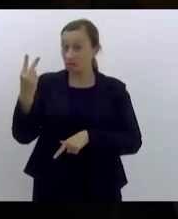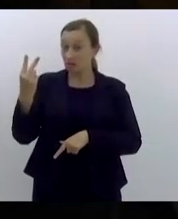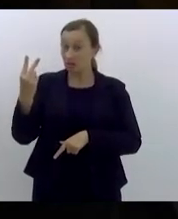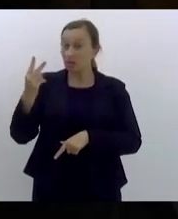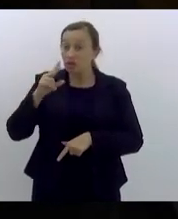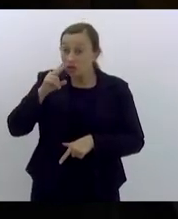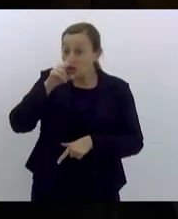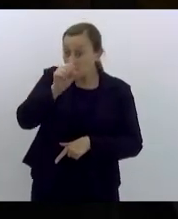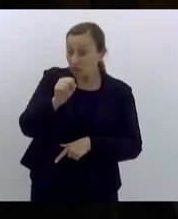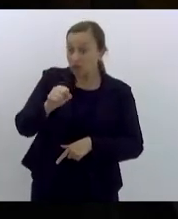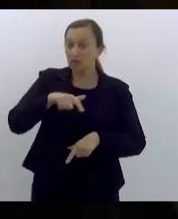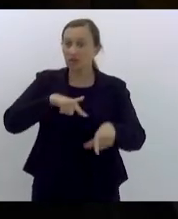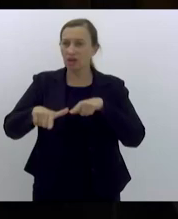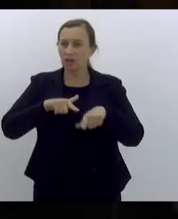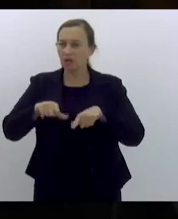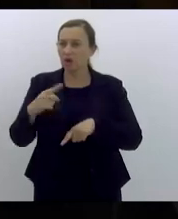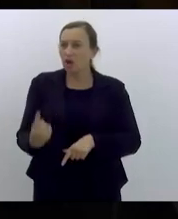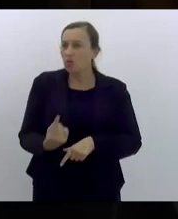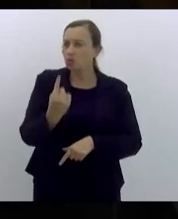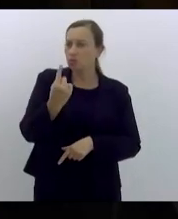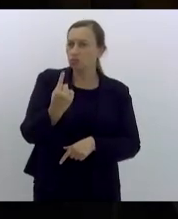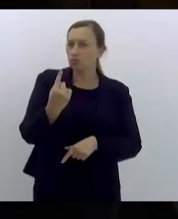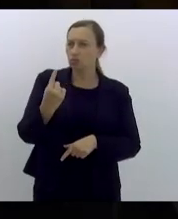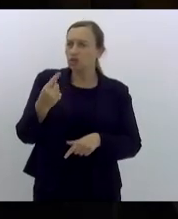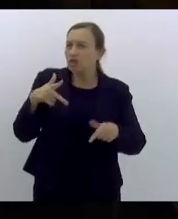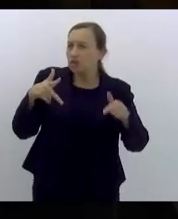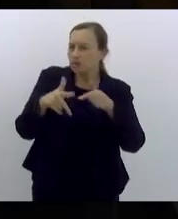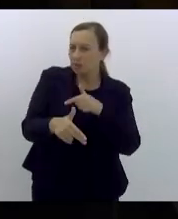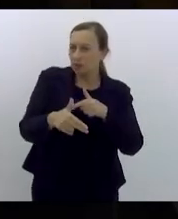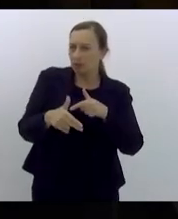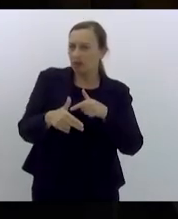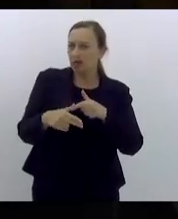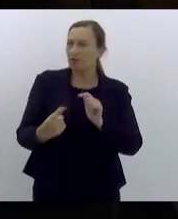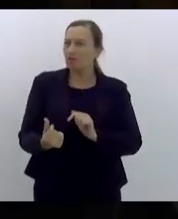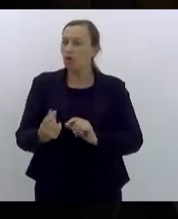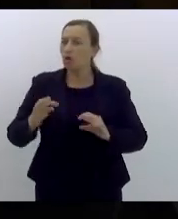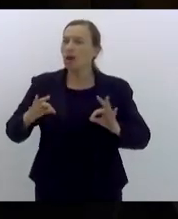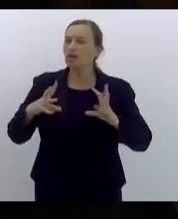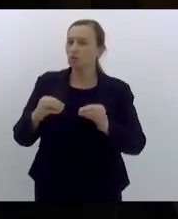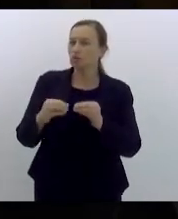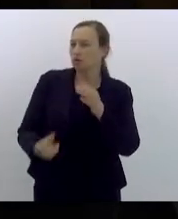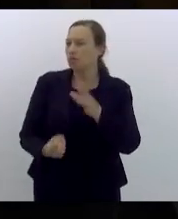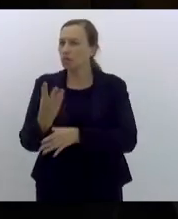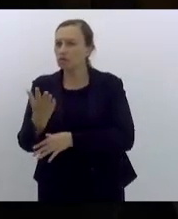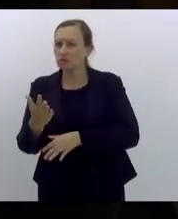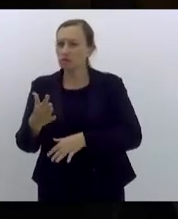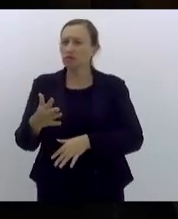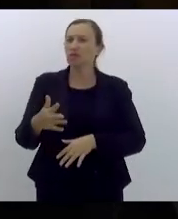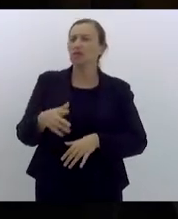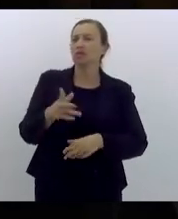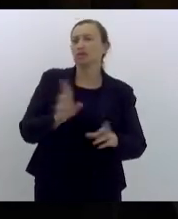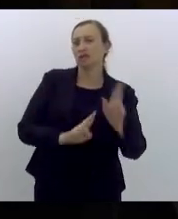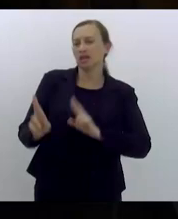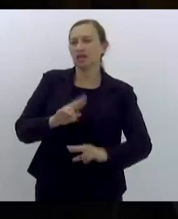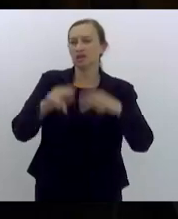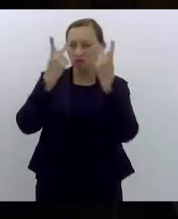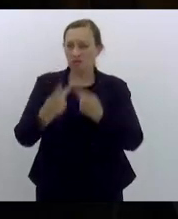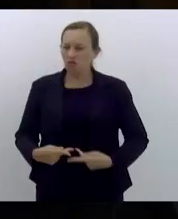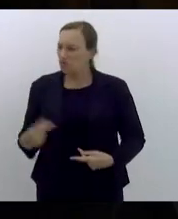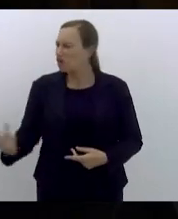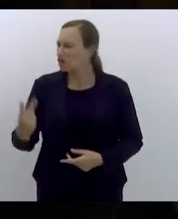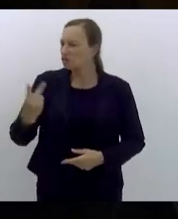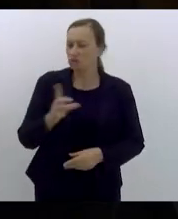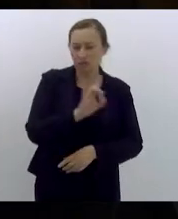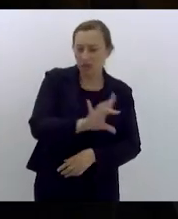trabalho que é o único motos que imprime valor para tudo que é produzido no âmbito das relações humanas valorização de cada